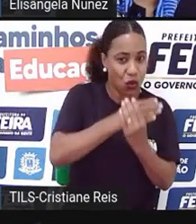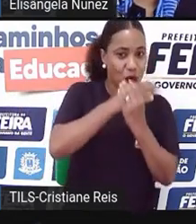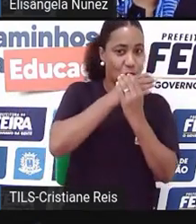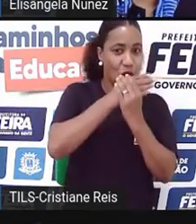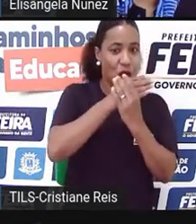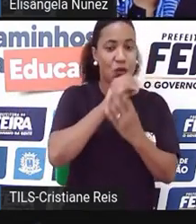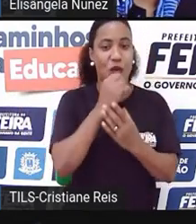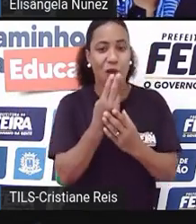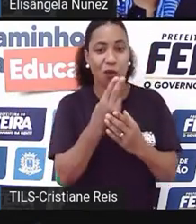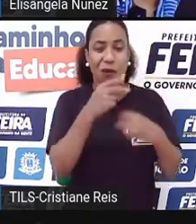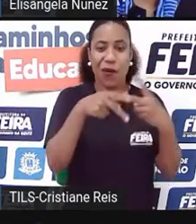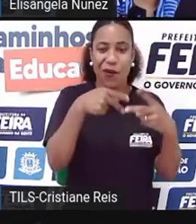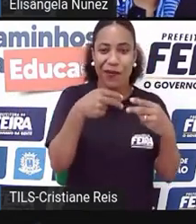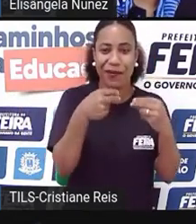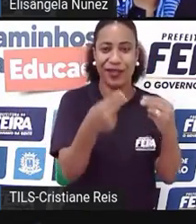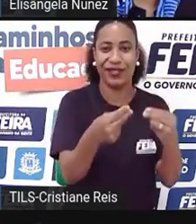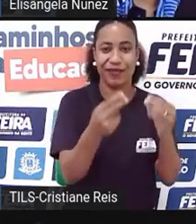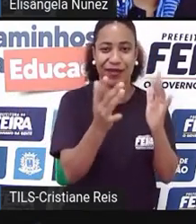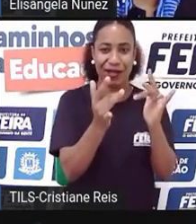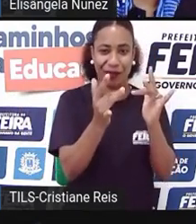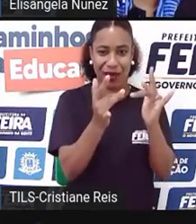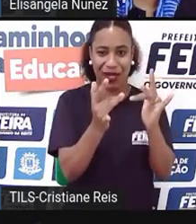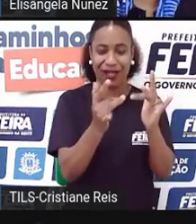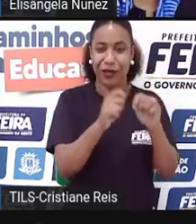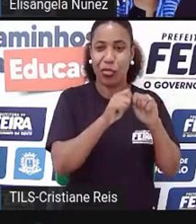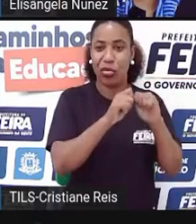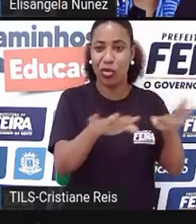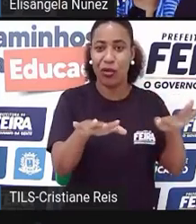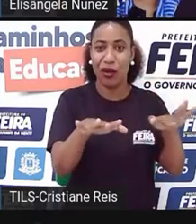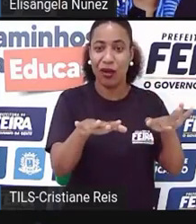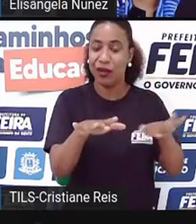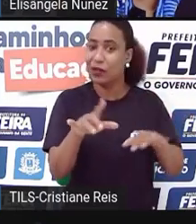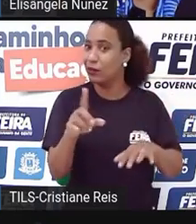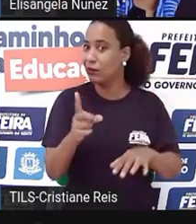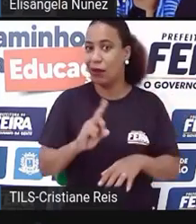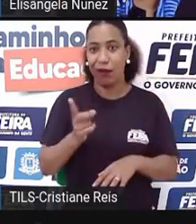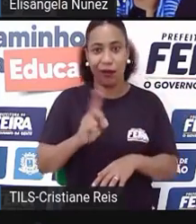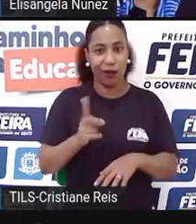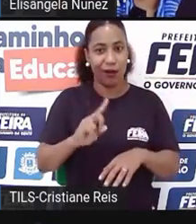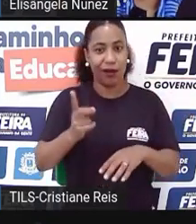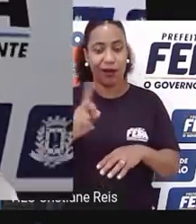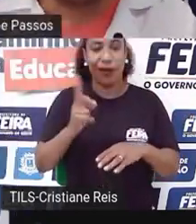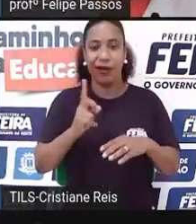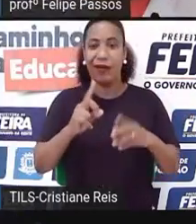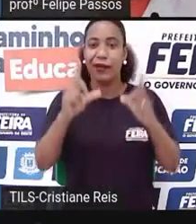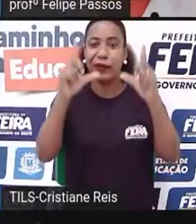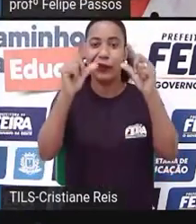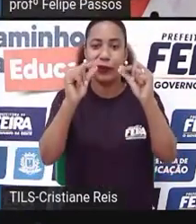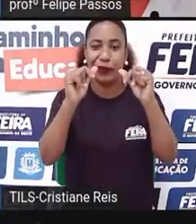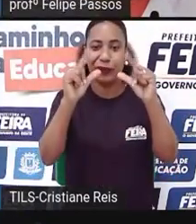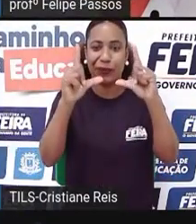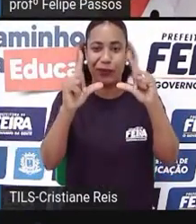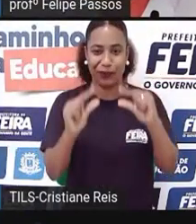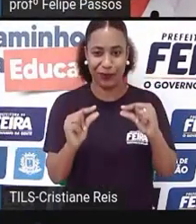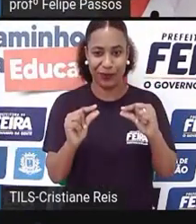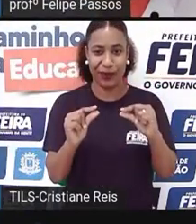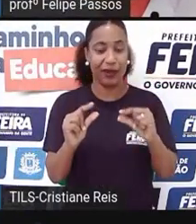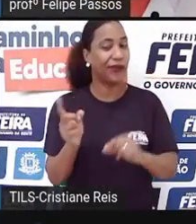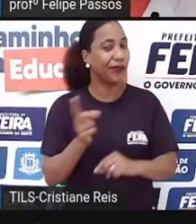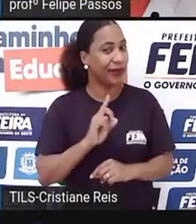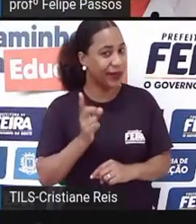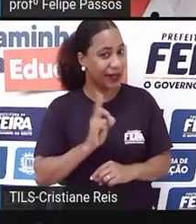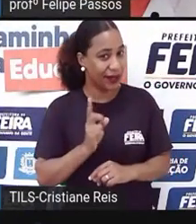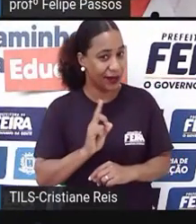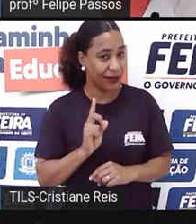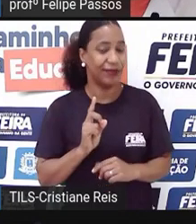isso aí o negócio não vai para frente. Exato, por isso que é importante ter muito claro aquilo